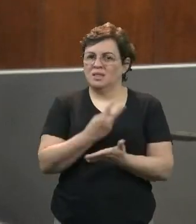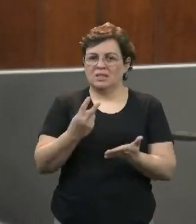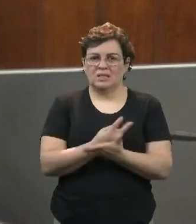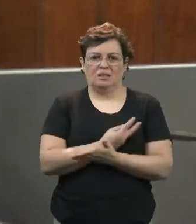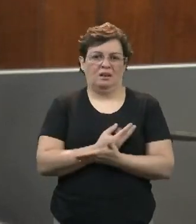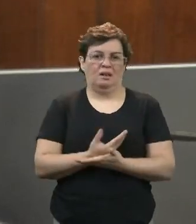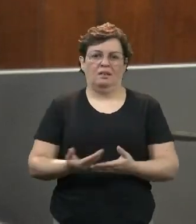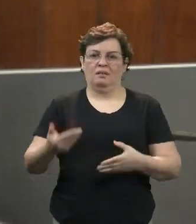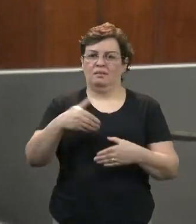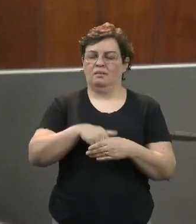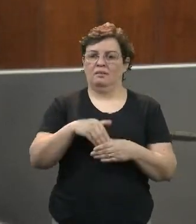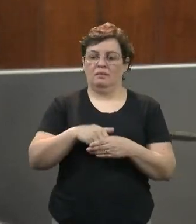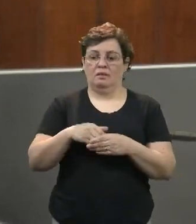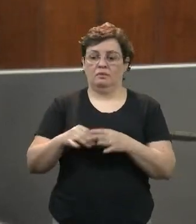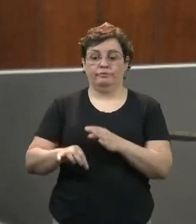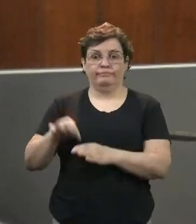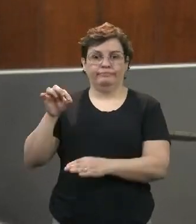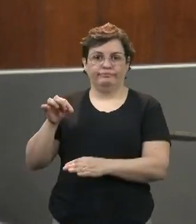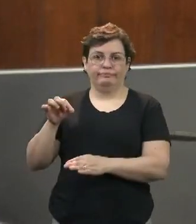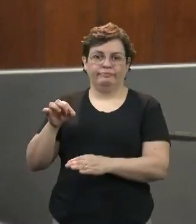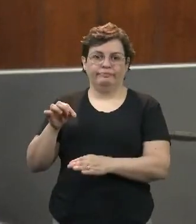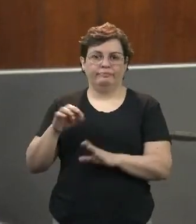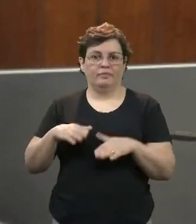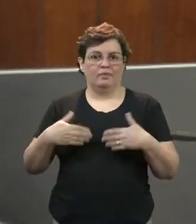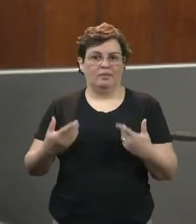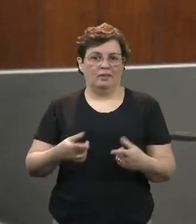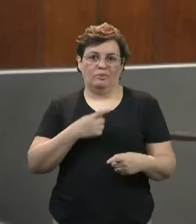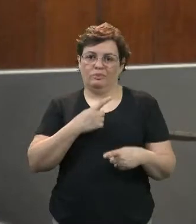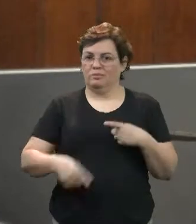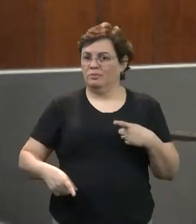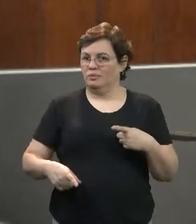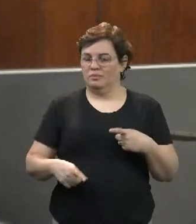Incetaria improbidade administrativa para o prefeito.